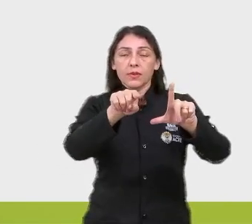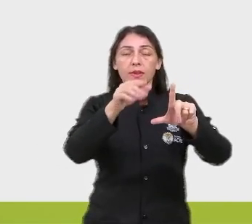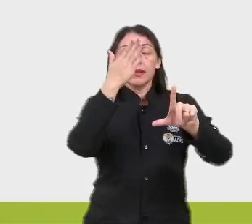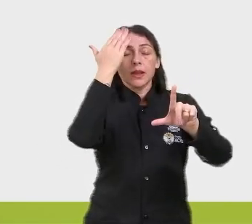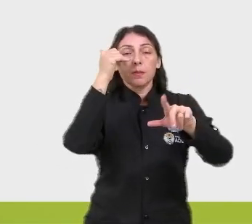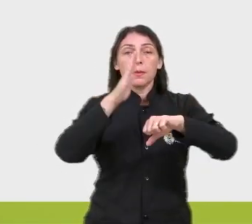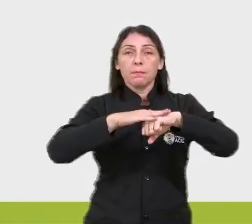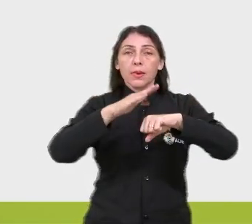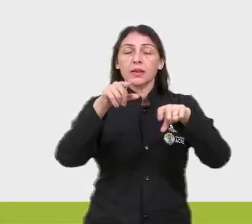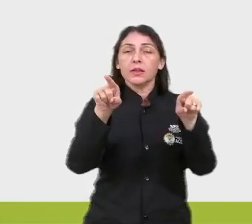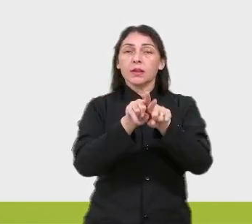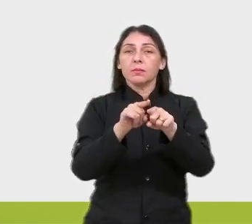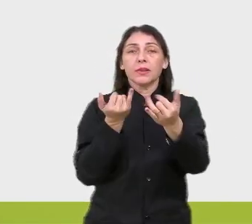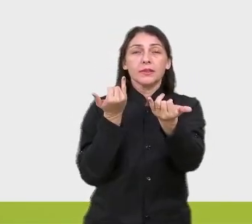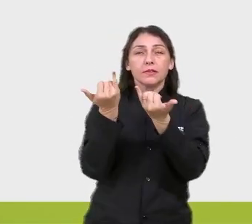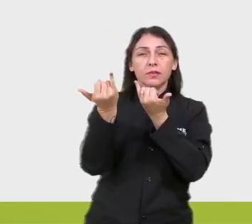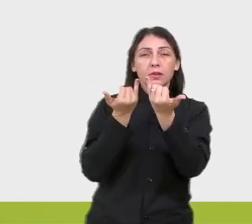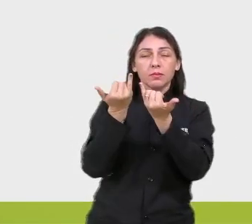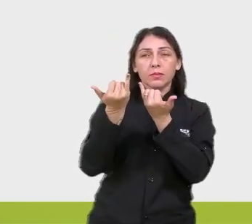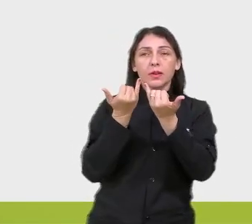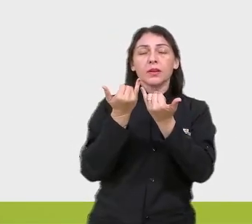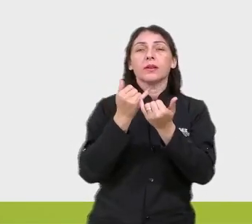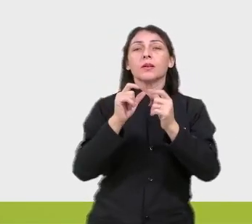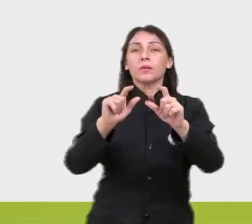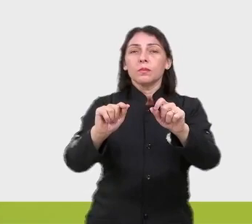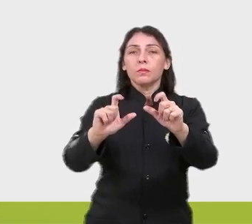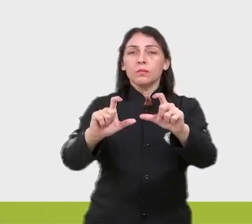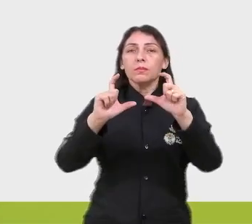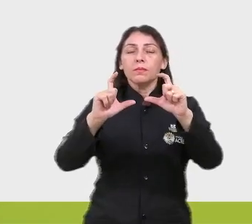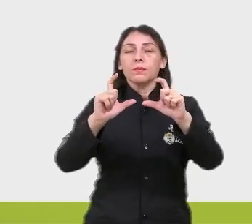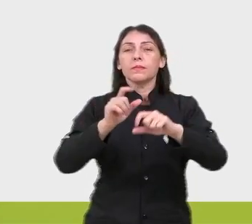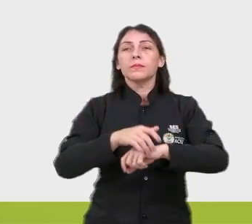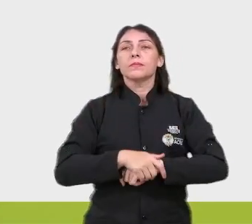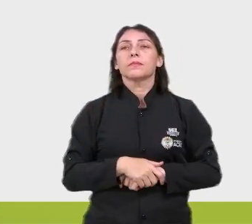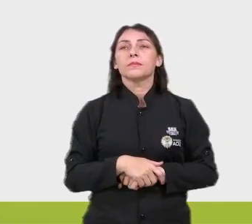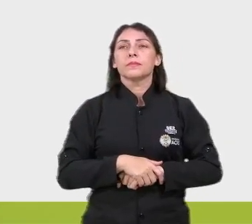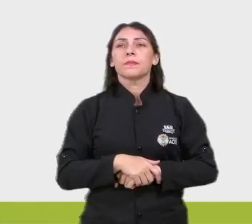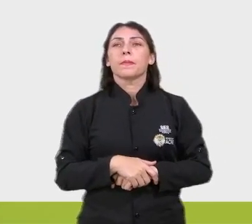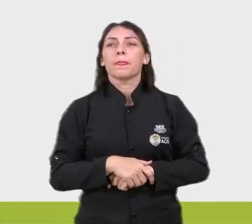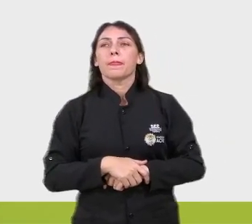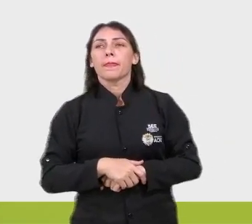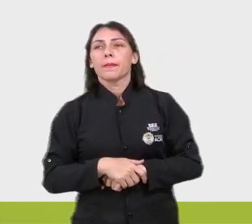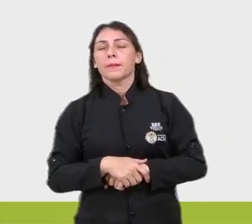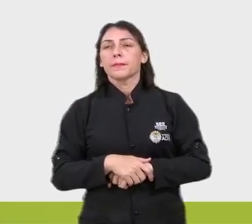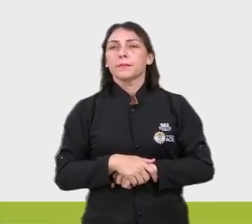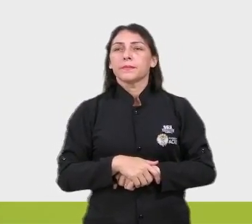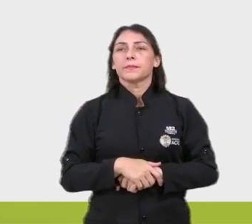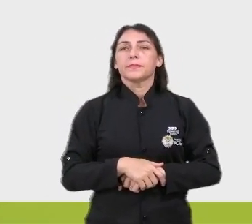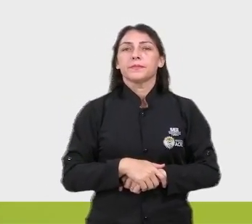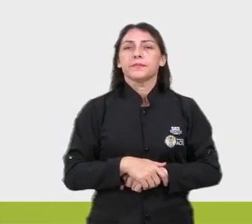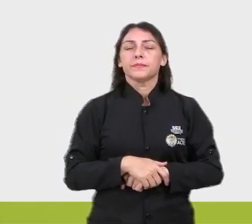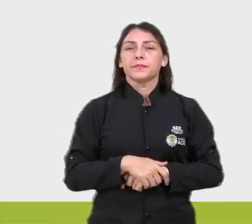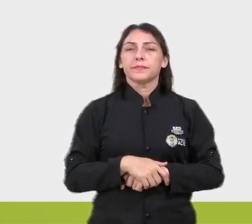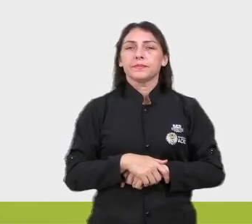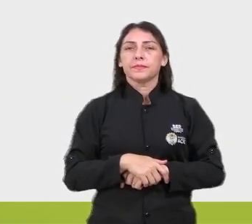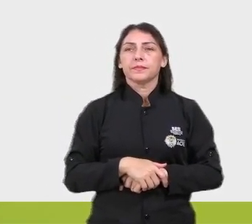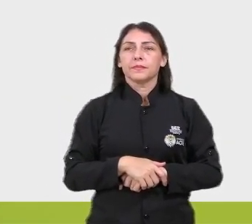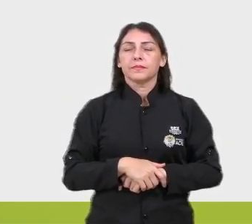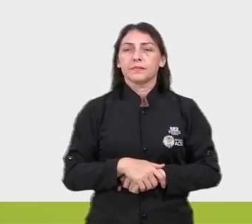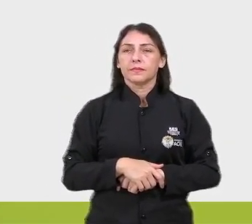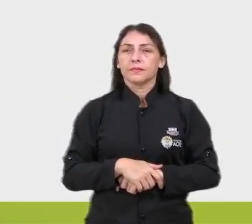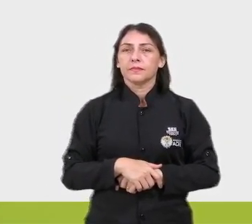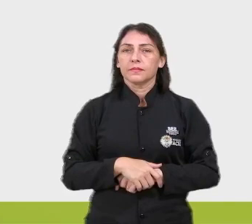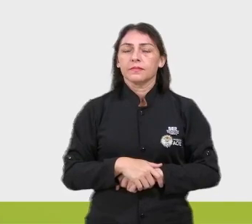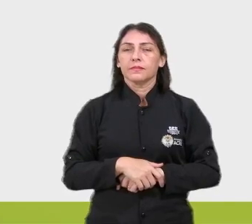para saber mais, né? Vocês apontem o celular para a tela e vai dar lá em um...